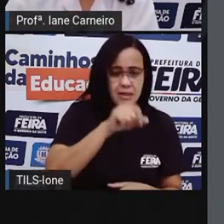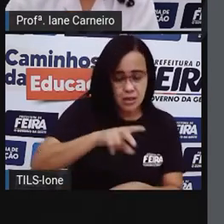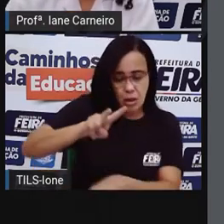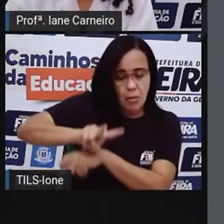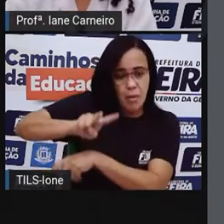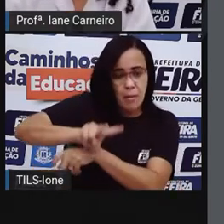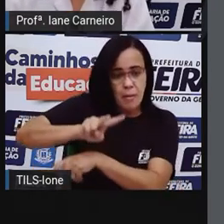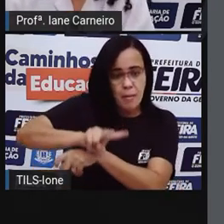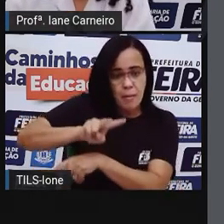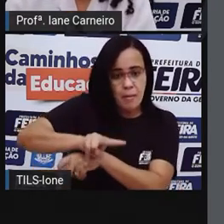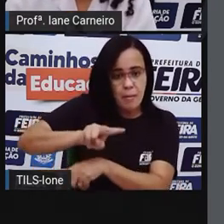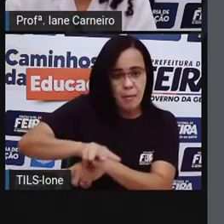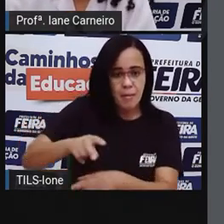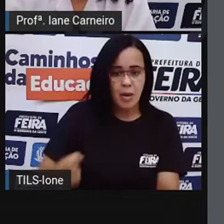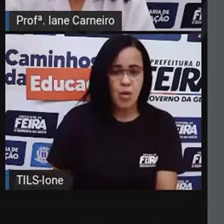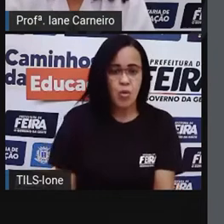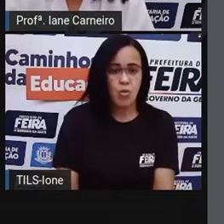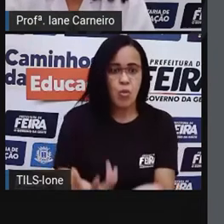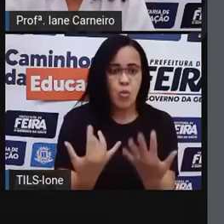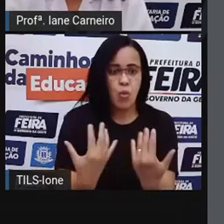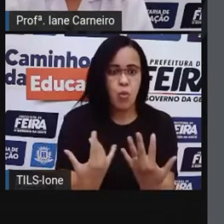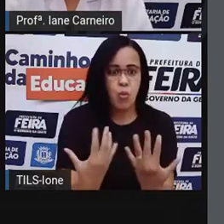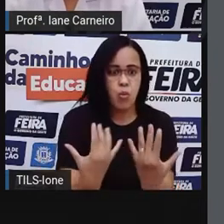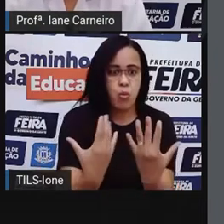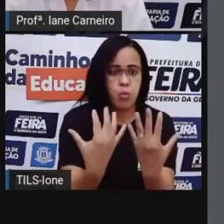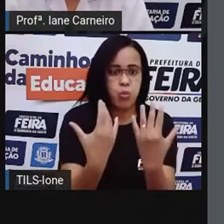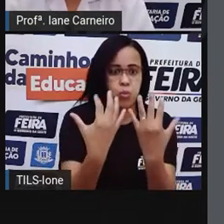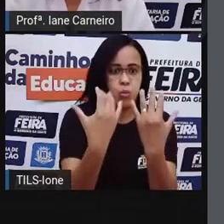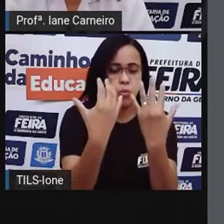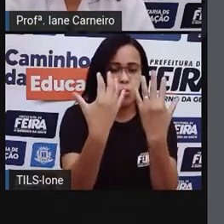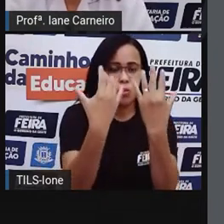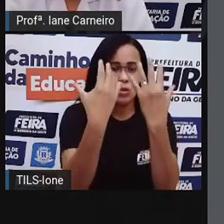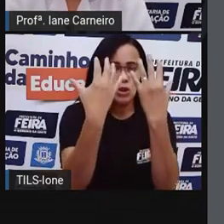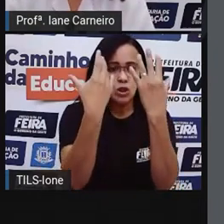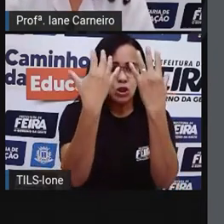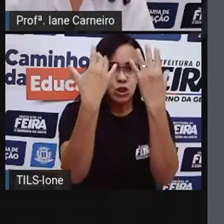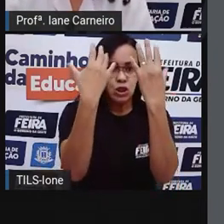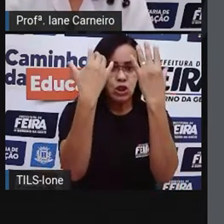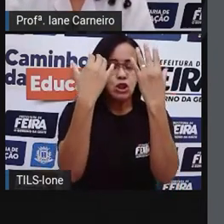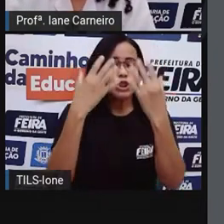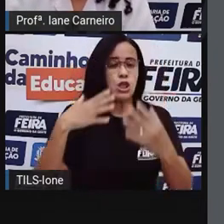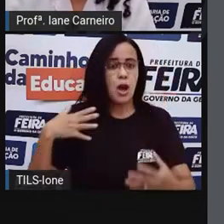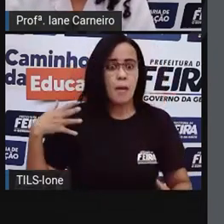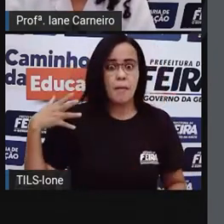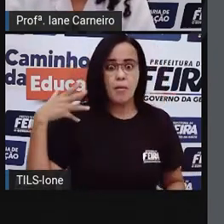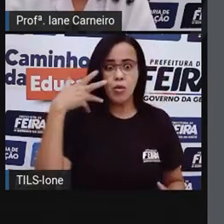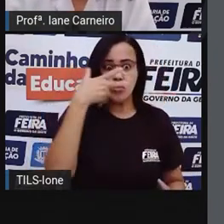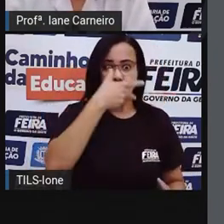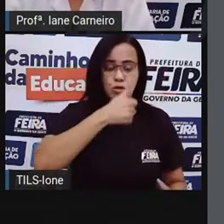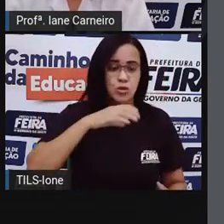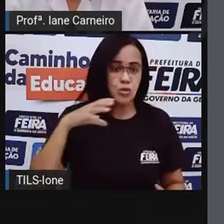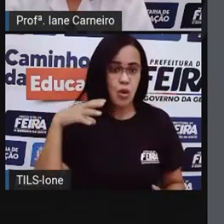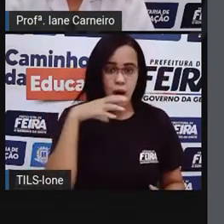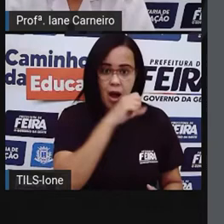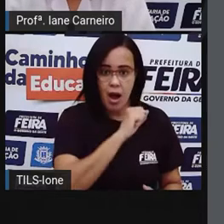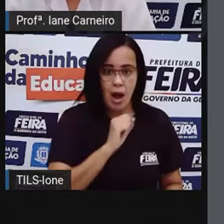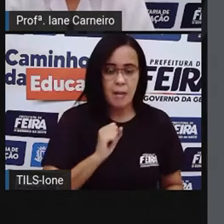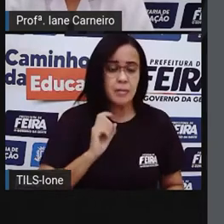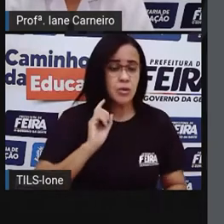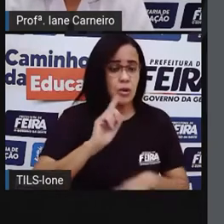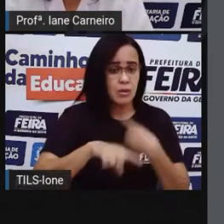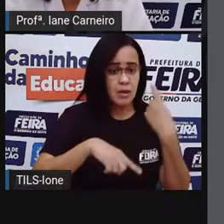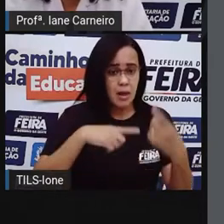Assim, o pé de milho cresceu forte e viçoso. Algum tempo depois, nasceram